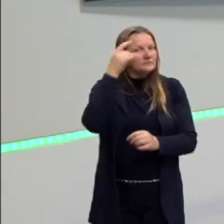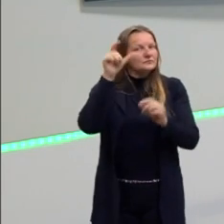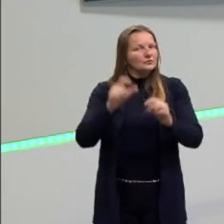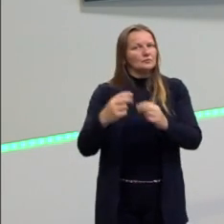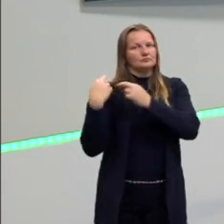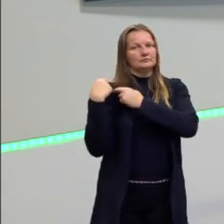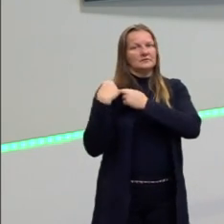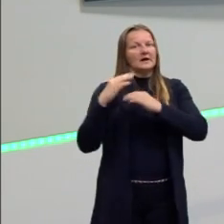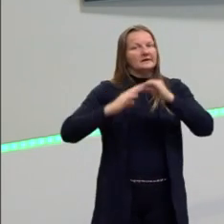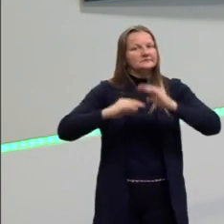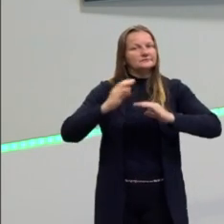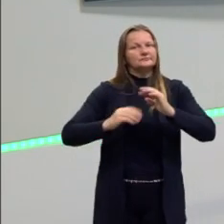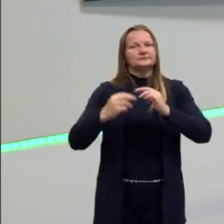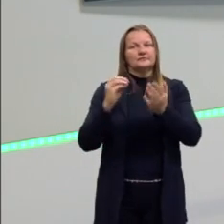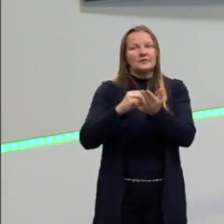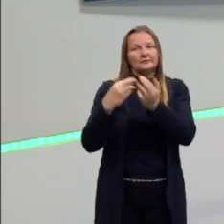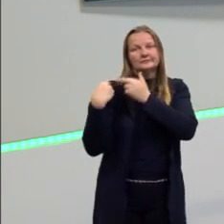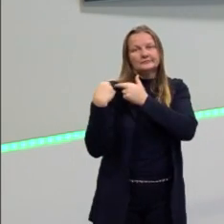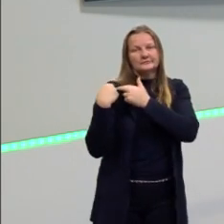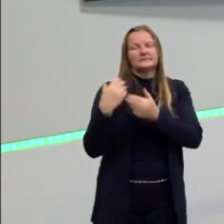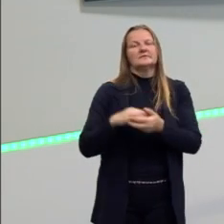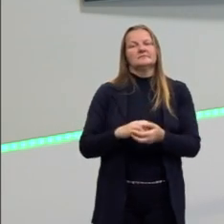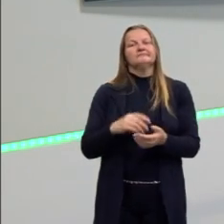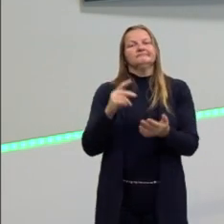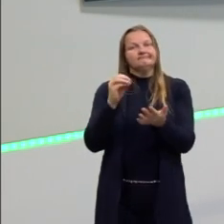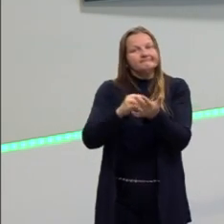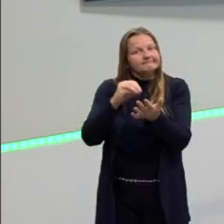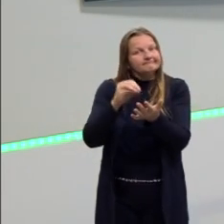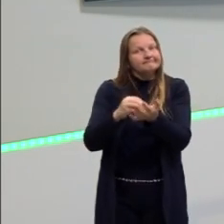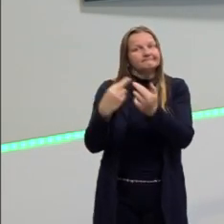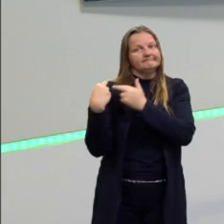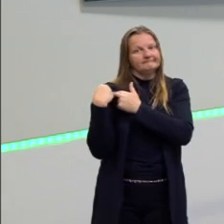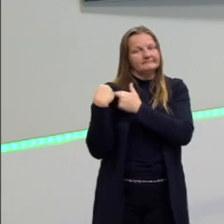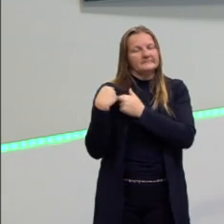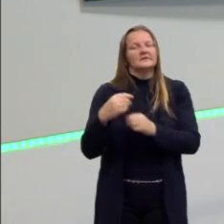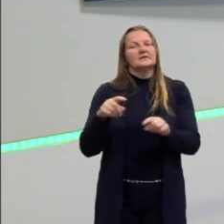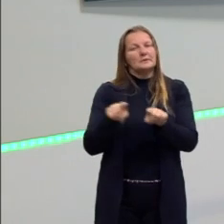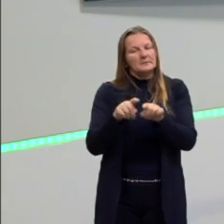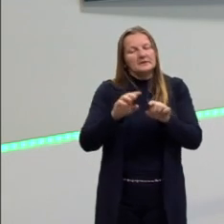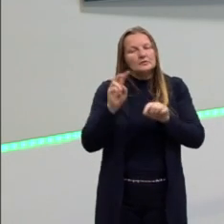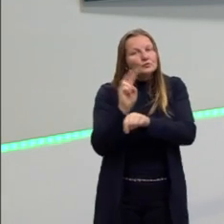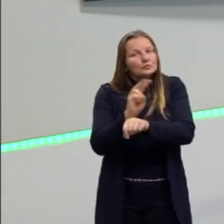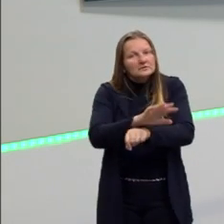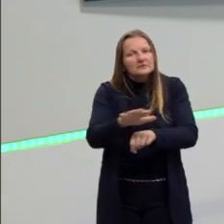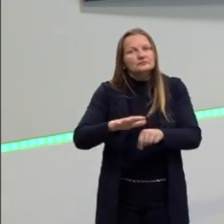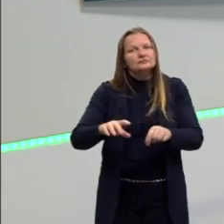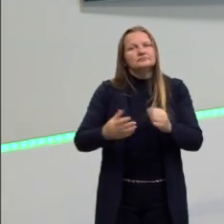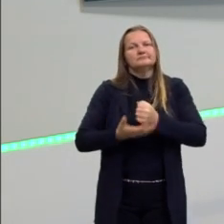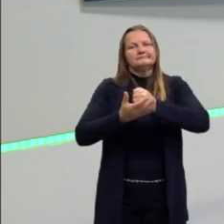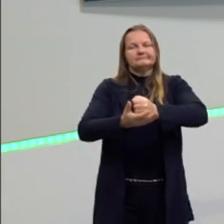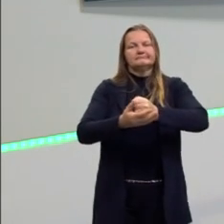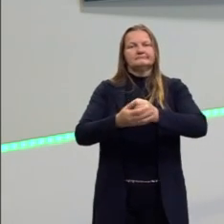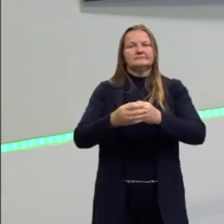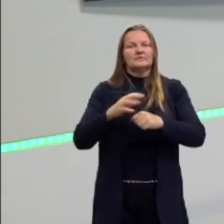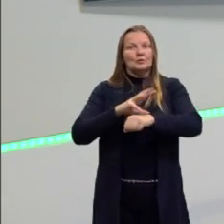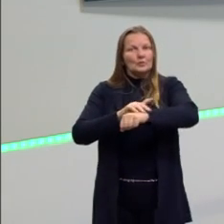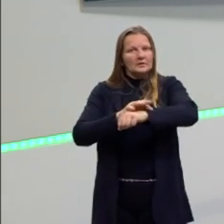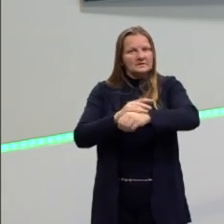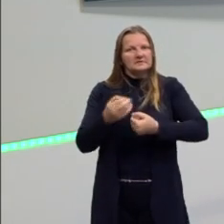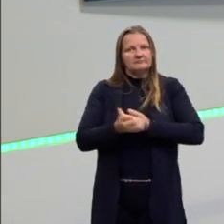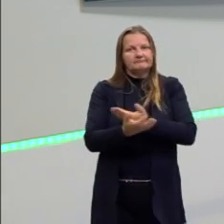com as nossas atitudes, muitas vezes irresponsáveis, né? Com o meio ambiente, a gente também está auxiliando aí na disseminação da